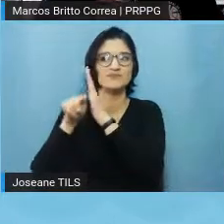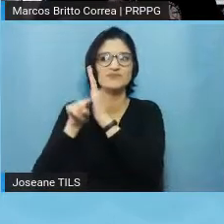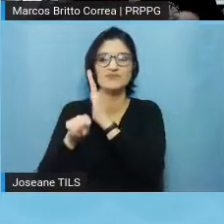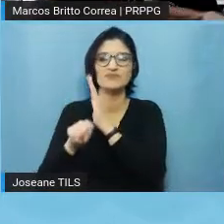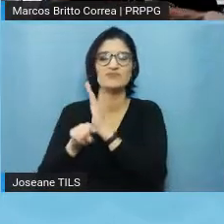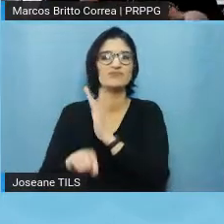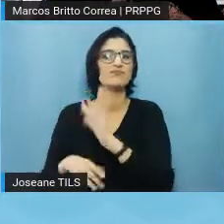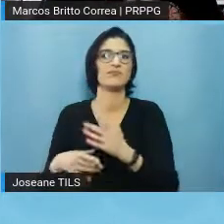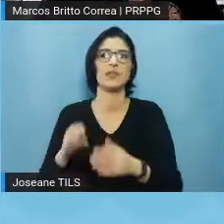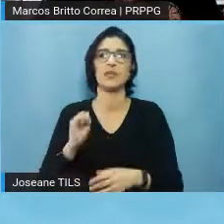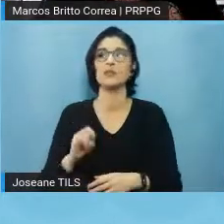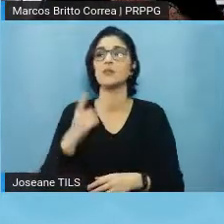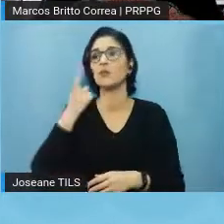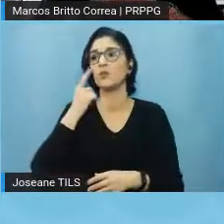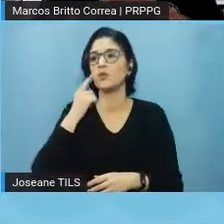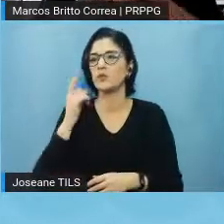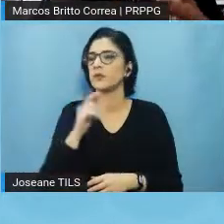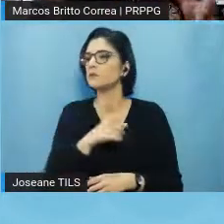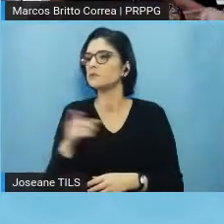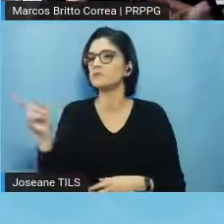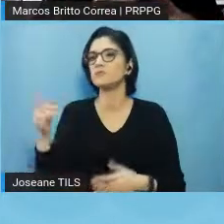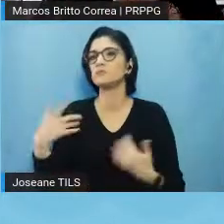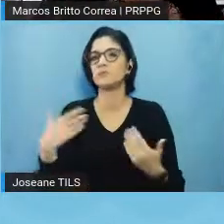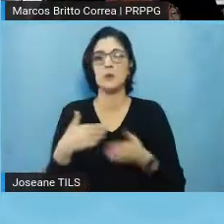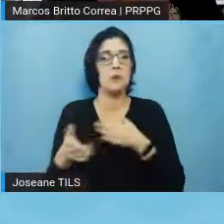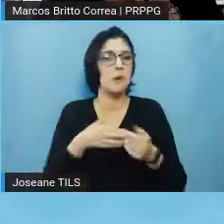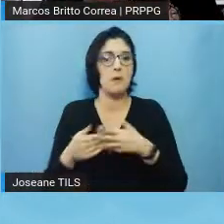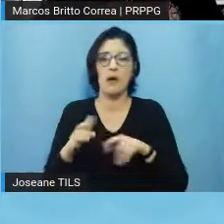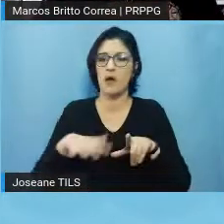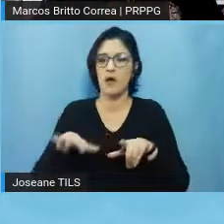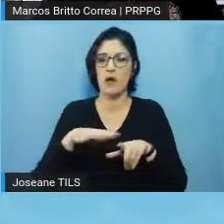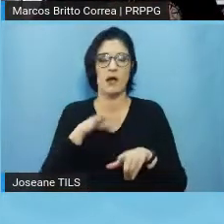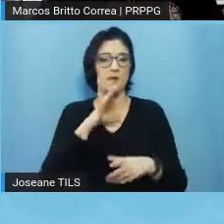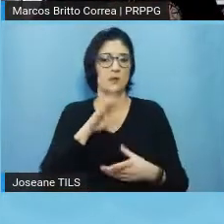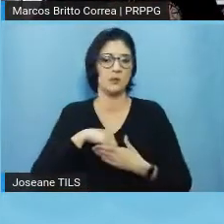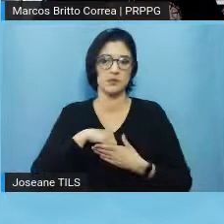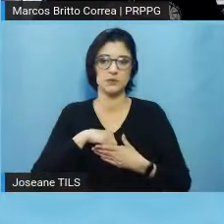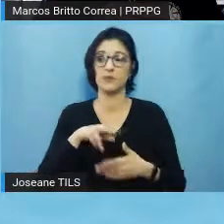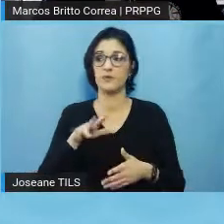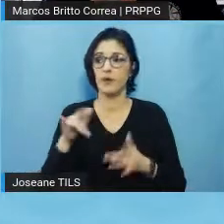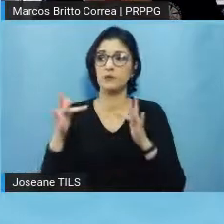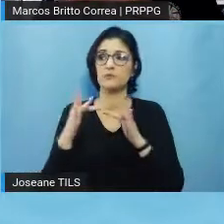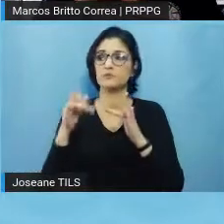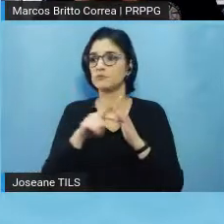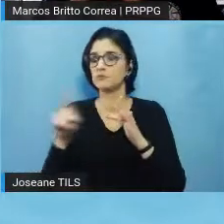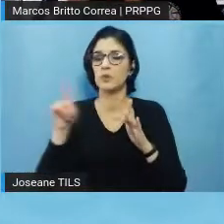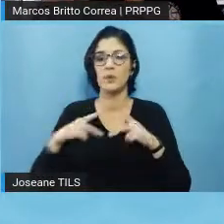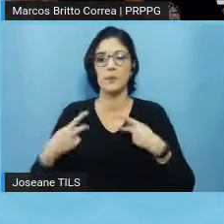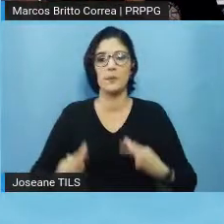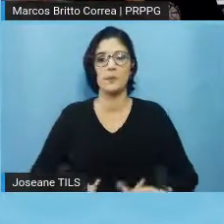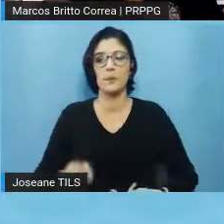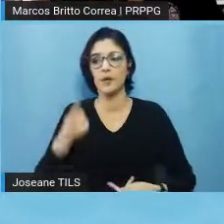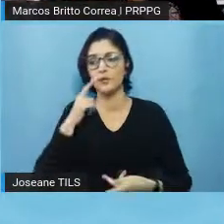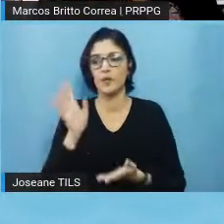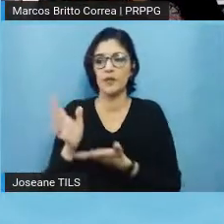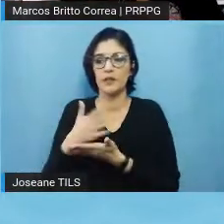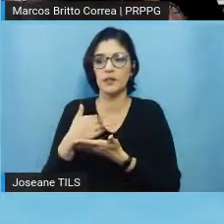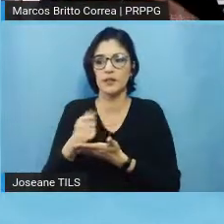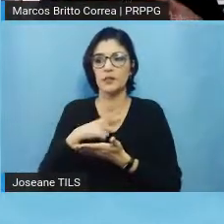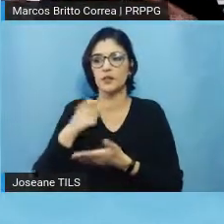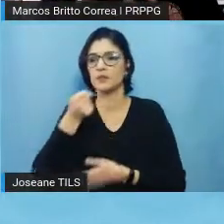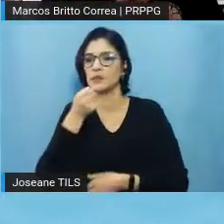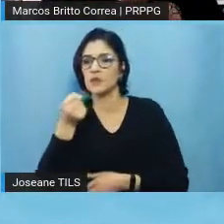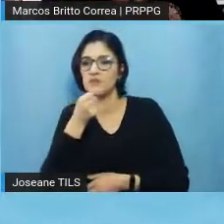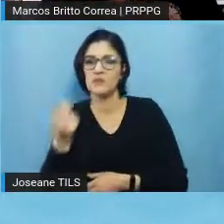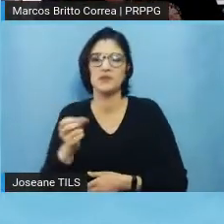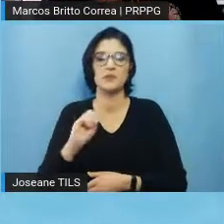estou coletando variáveis, né, seja em qual for a área do conhecimento, e por meio de entrevista ou de um